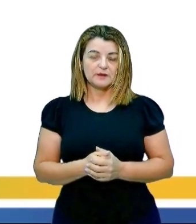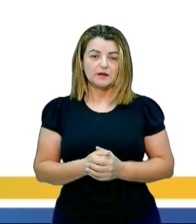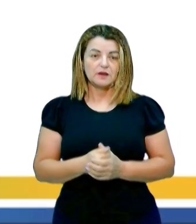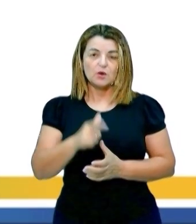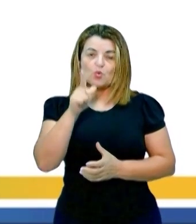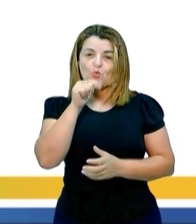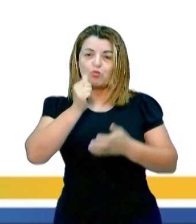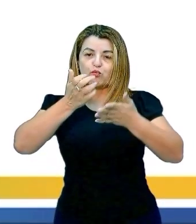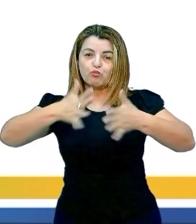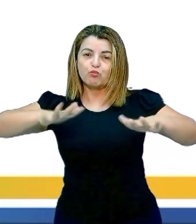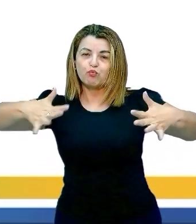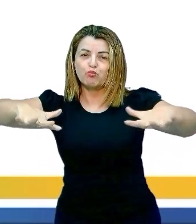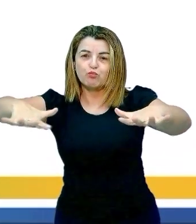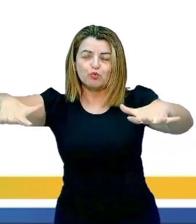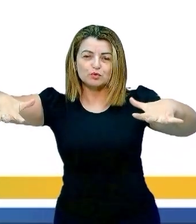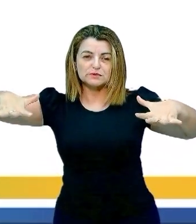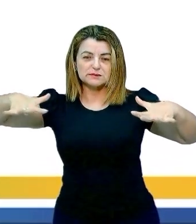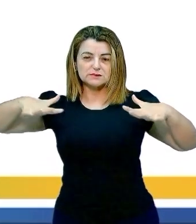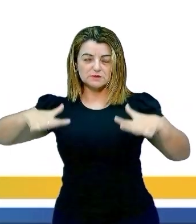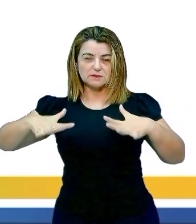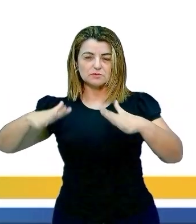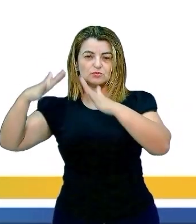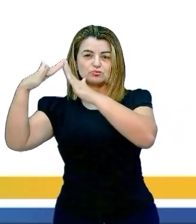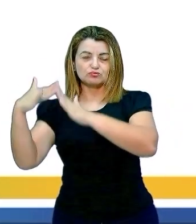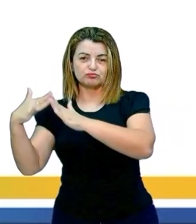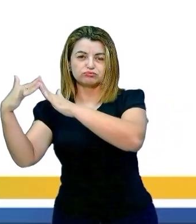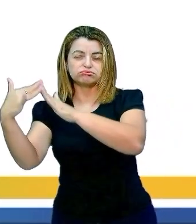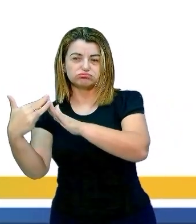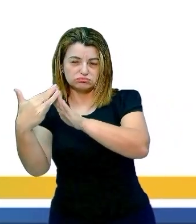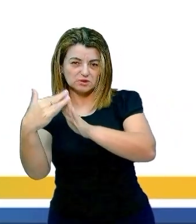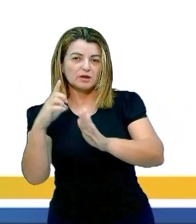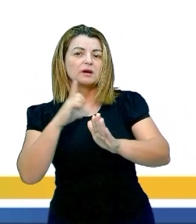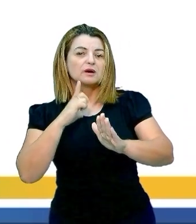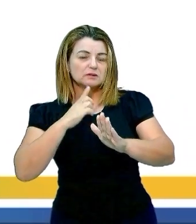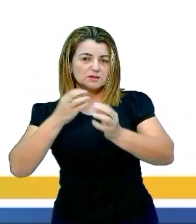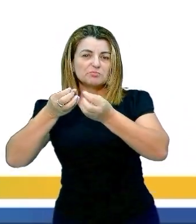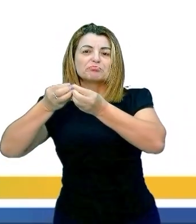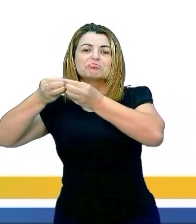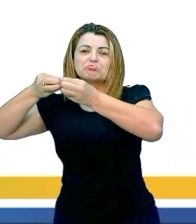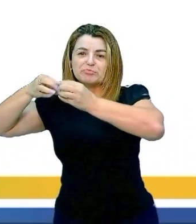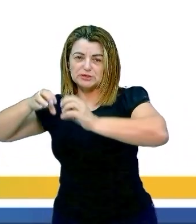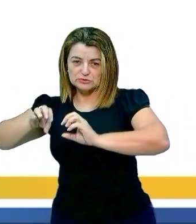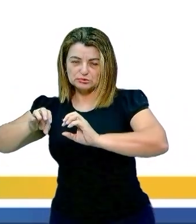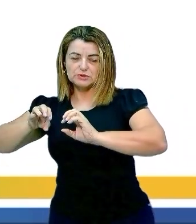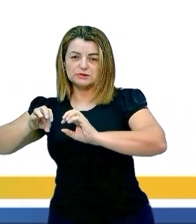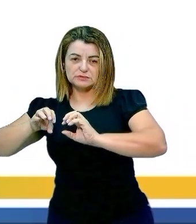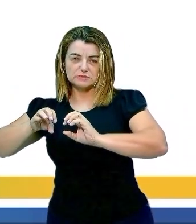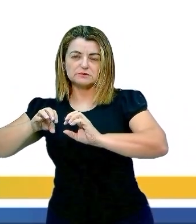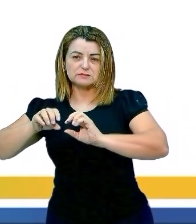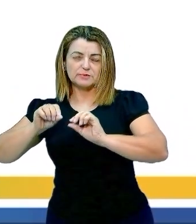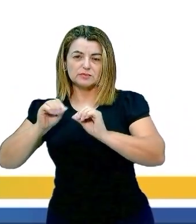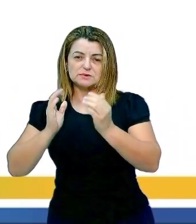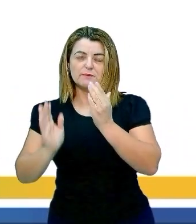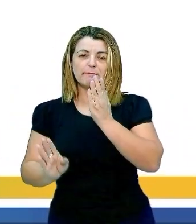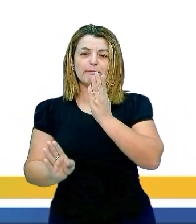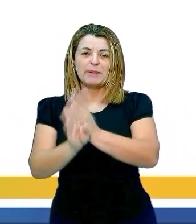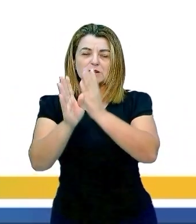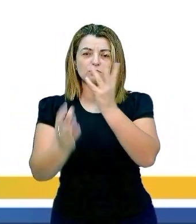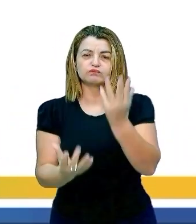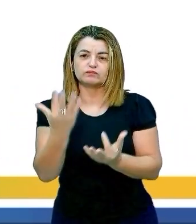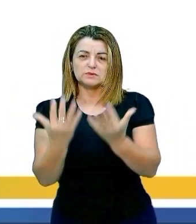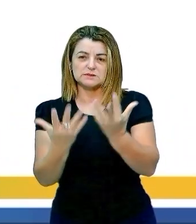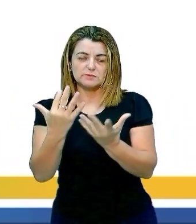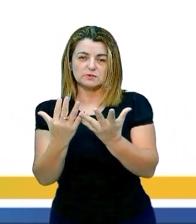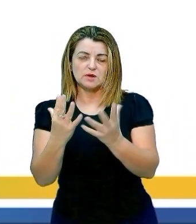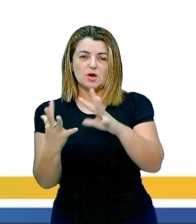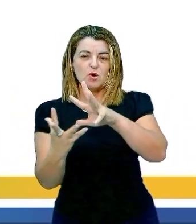oceano e os seus habitantes vão ser afetados irreversivelmente pelos impactos do aquecimento global.